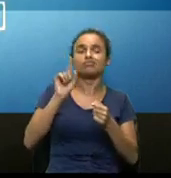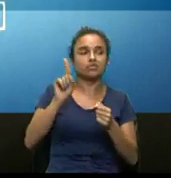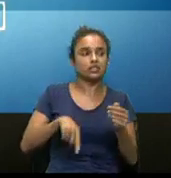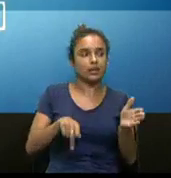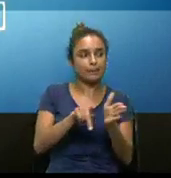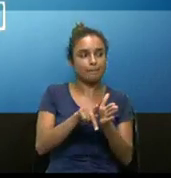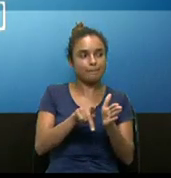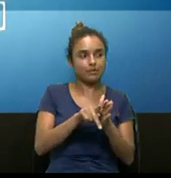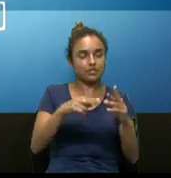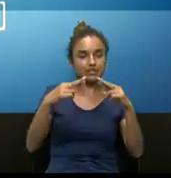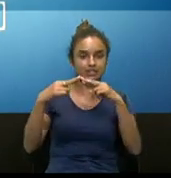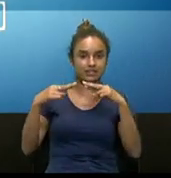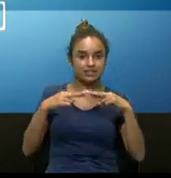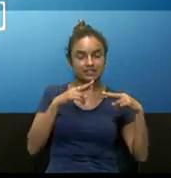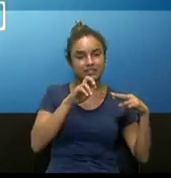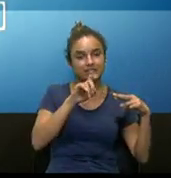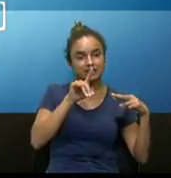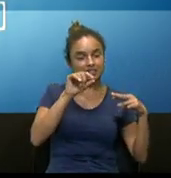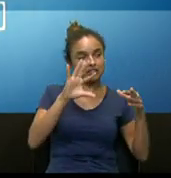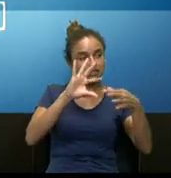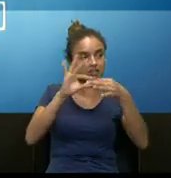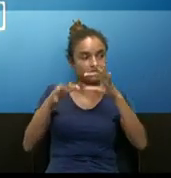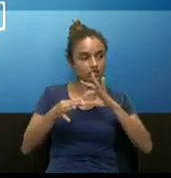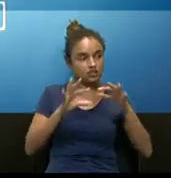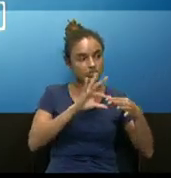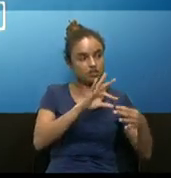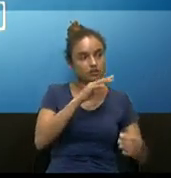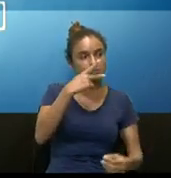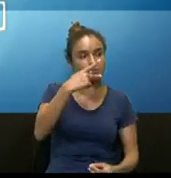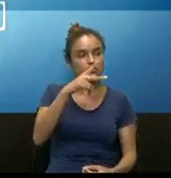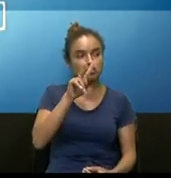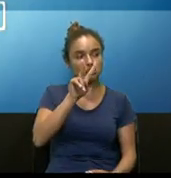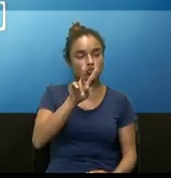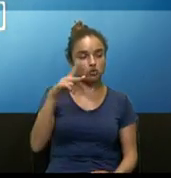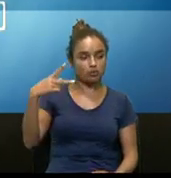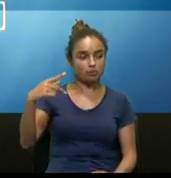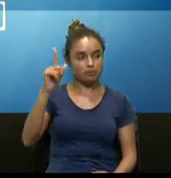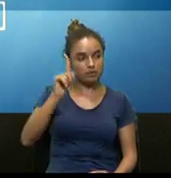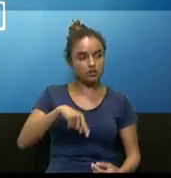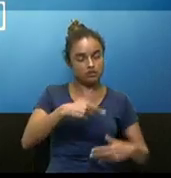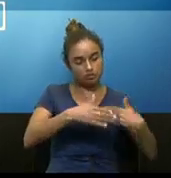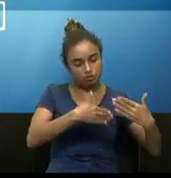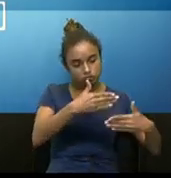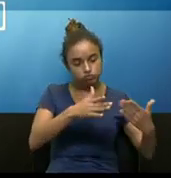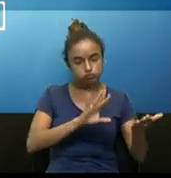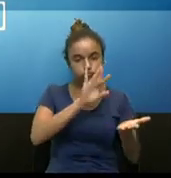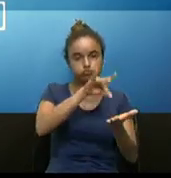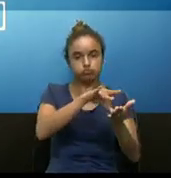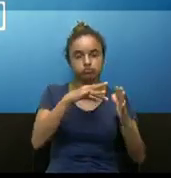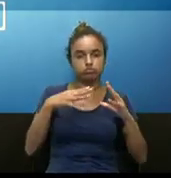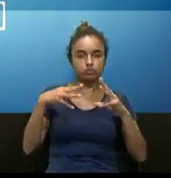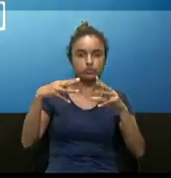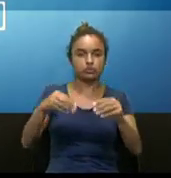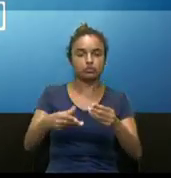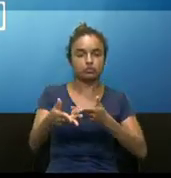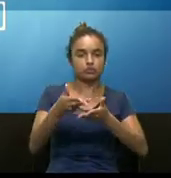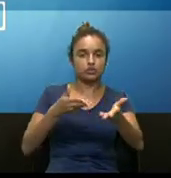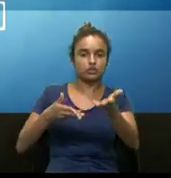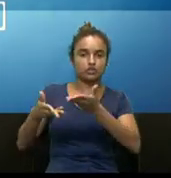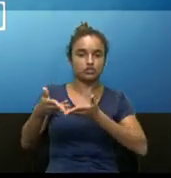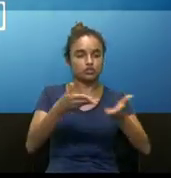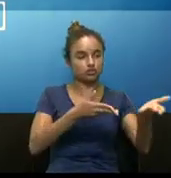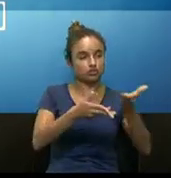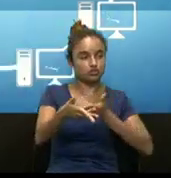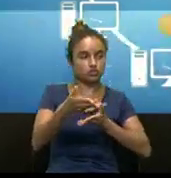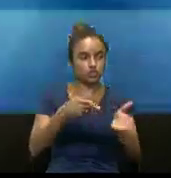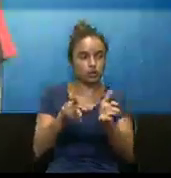rede de bitcoins, baseada num sistema P2P que trata de processar e validar todas as transações efetuadas